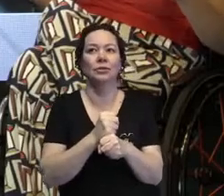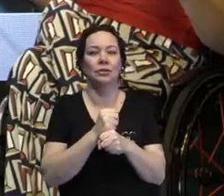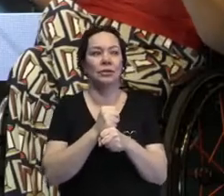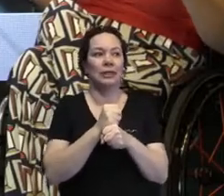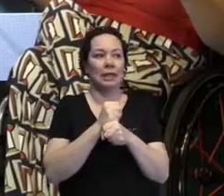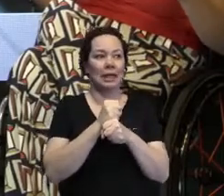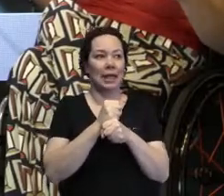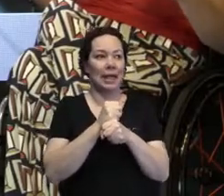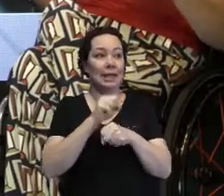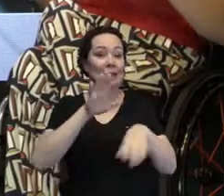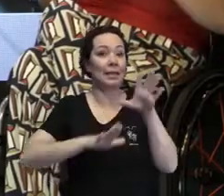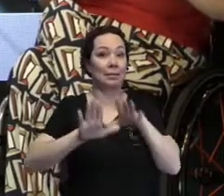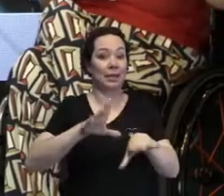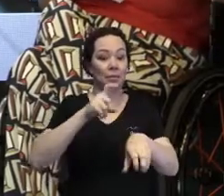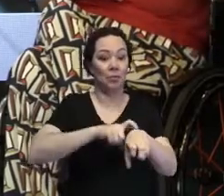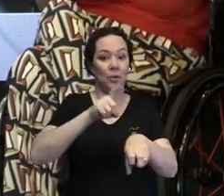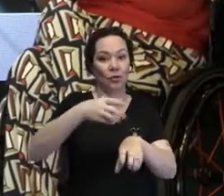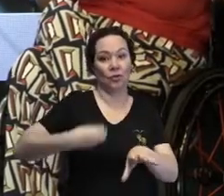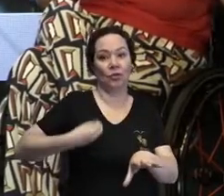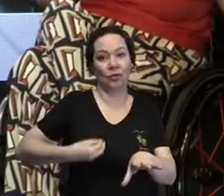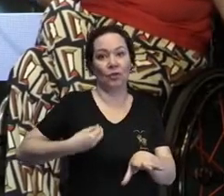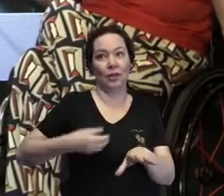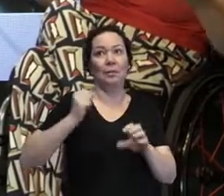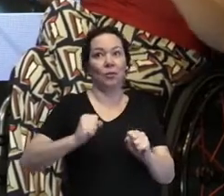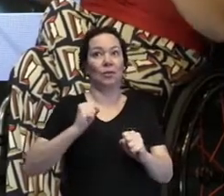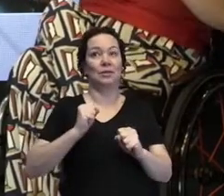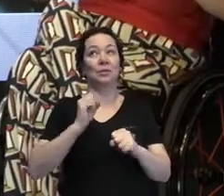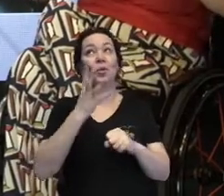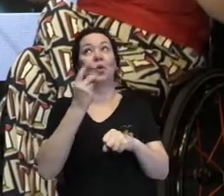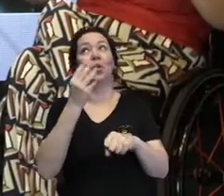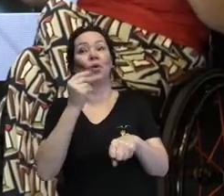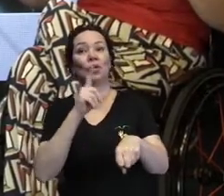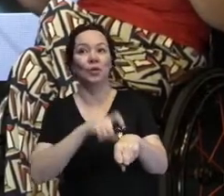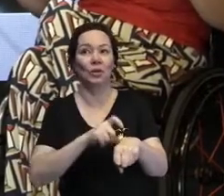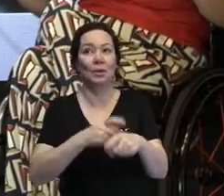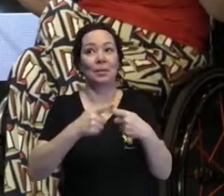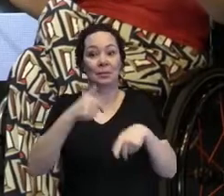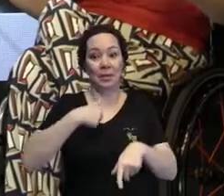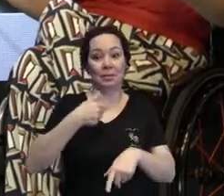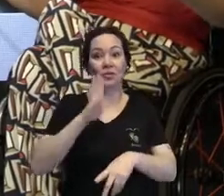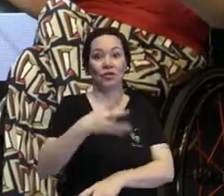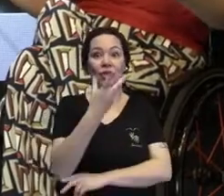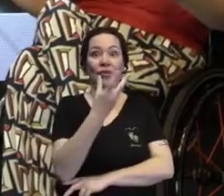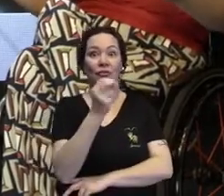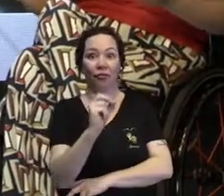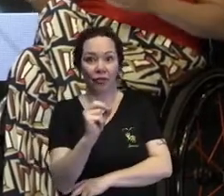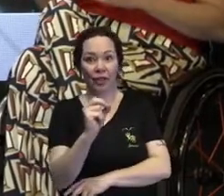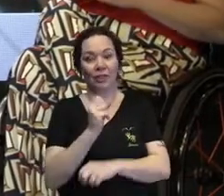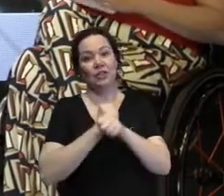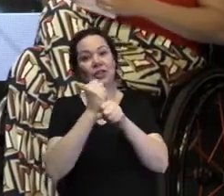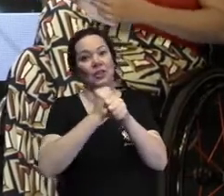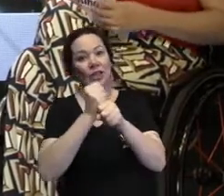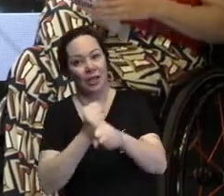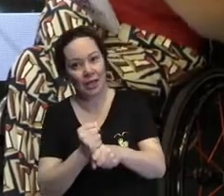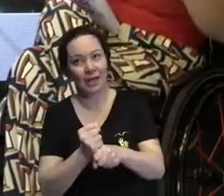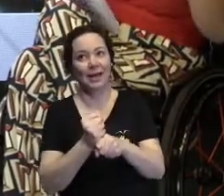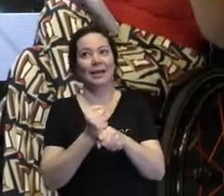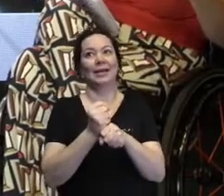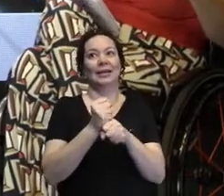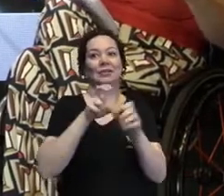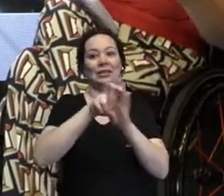a depender do momento de vida que você está, pode parecer uma eternidade. Mas, para mim, que tenho 20 anos de lesão, acho que